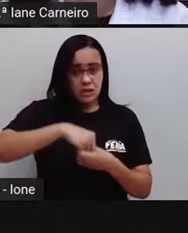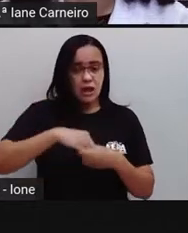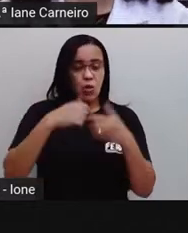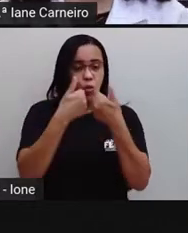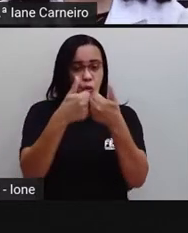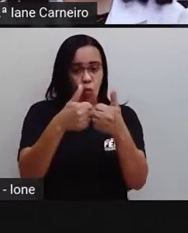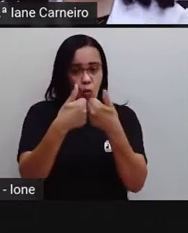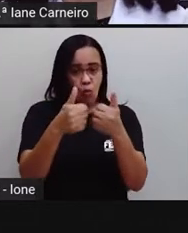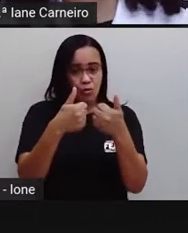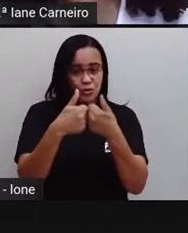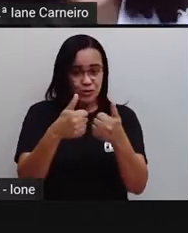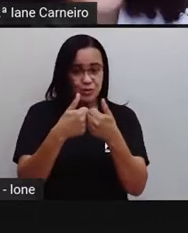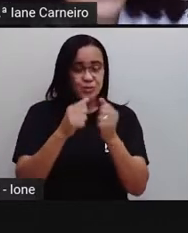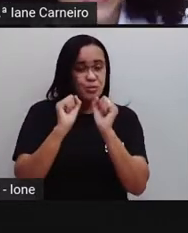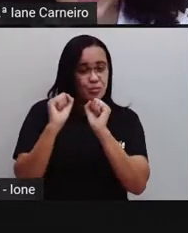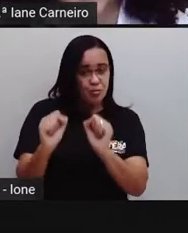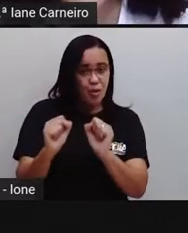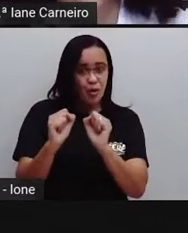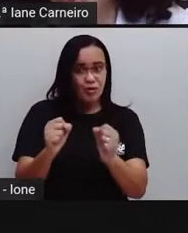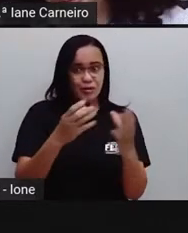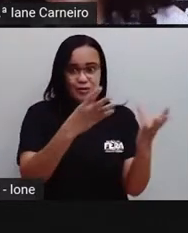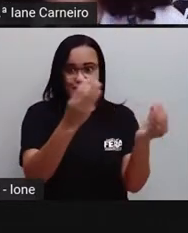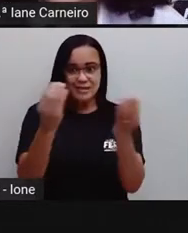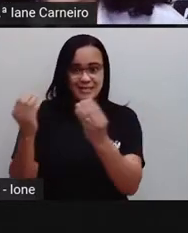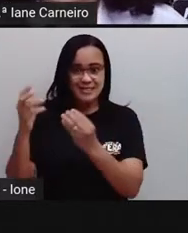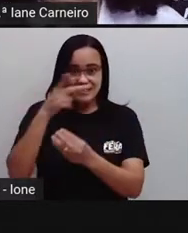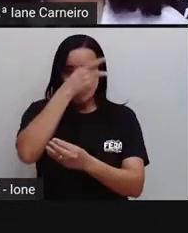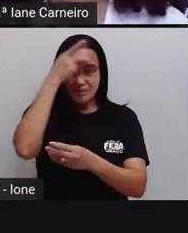pode ter muita gente.